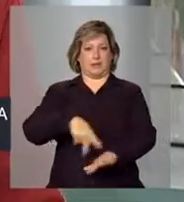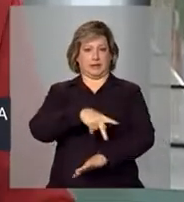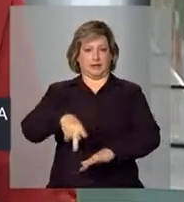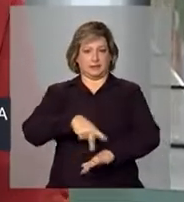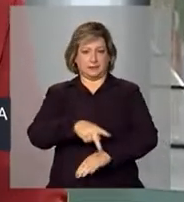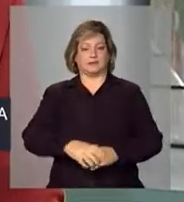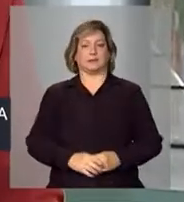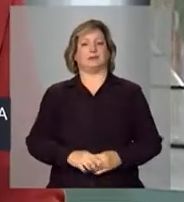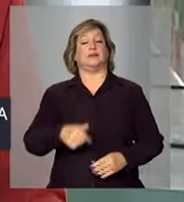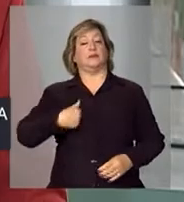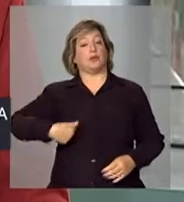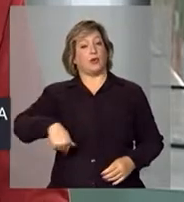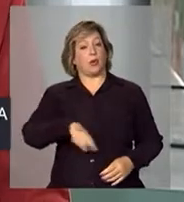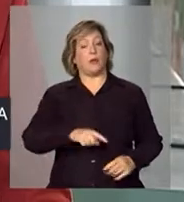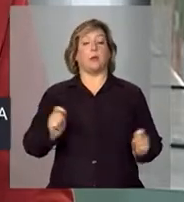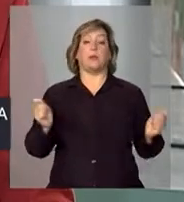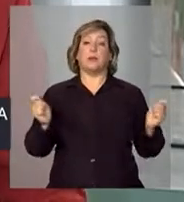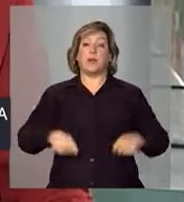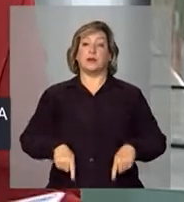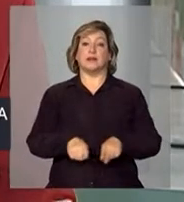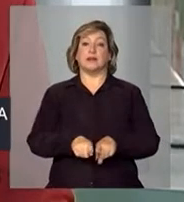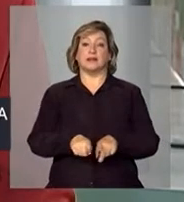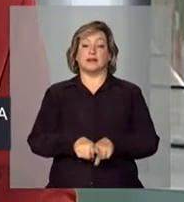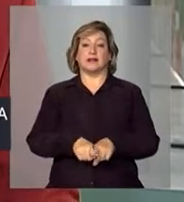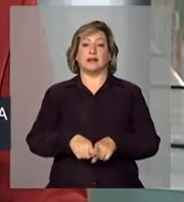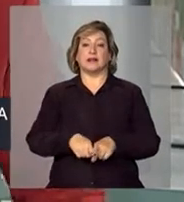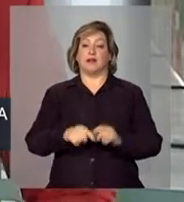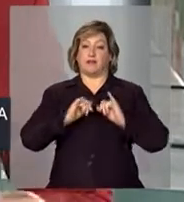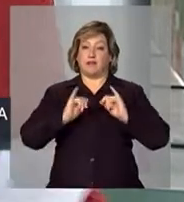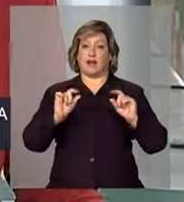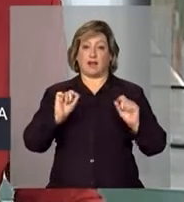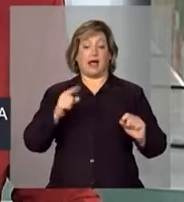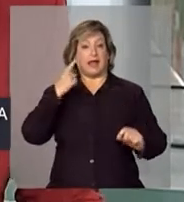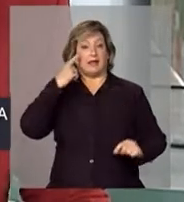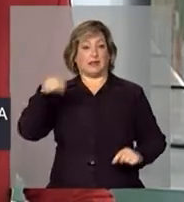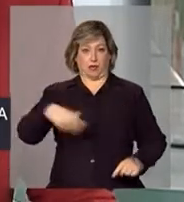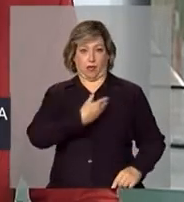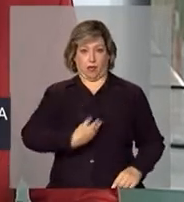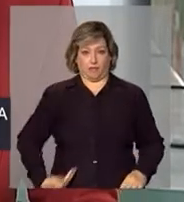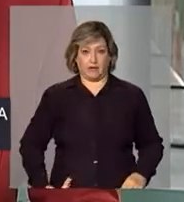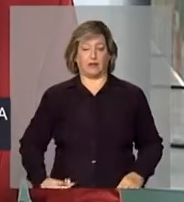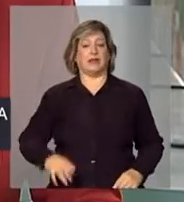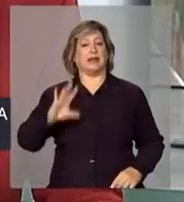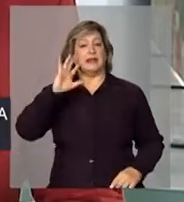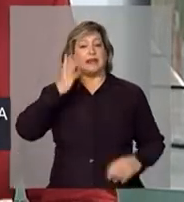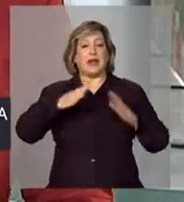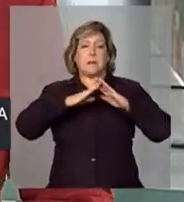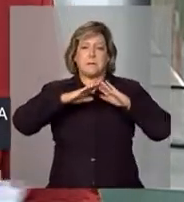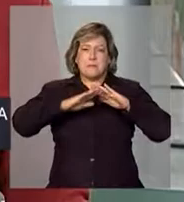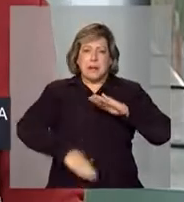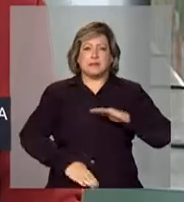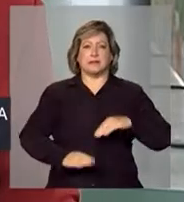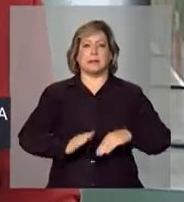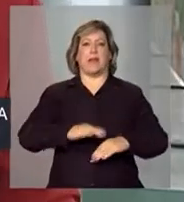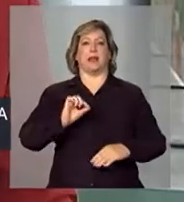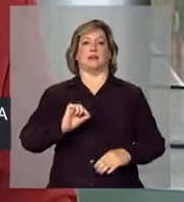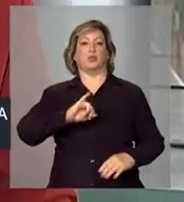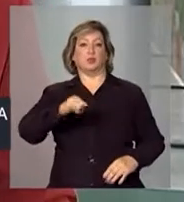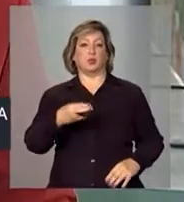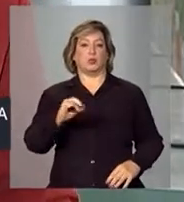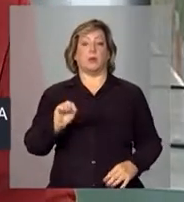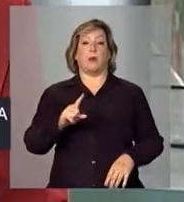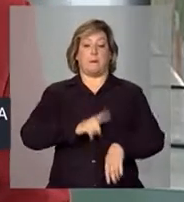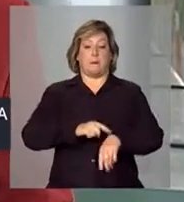Mas a gente pode adiantar que a ideia do governo é baixar ainda mais os juros e com prazos de